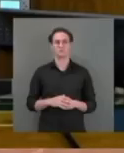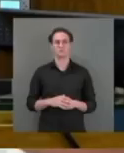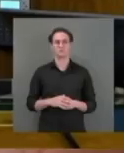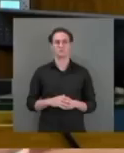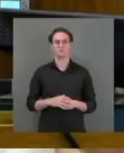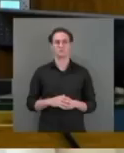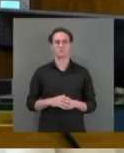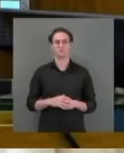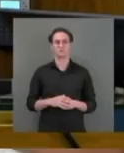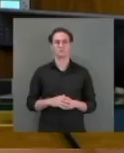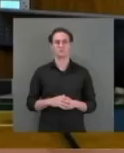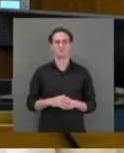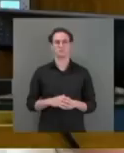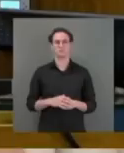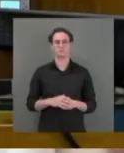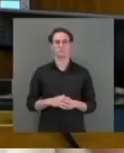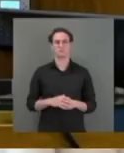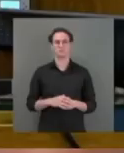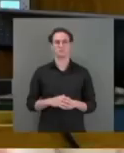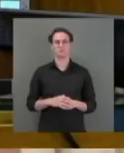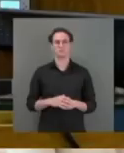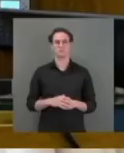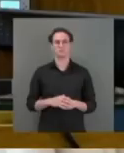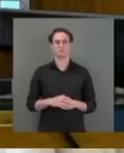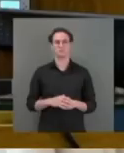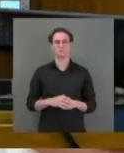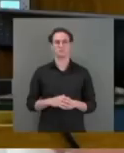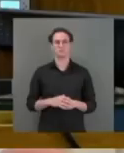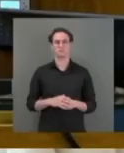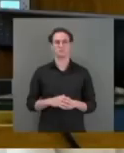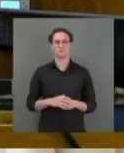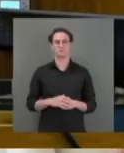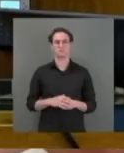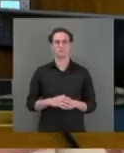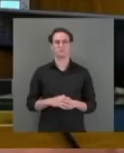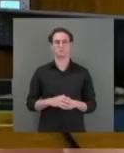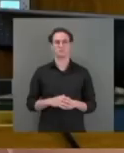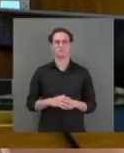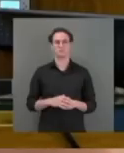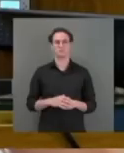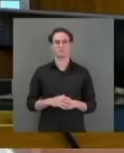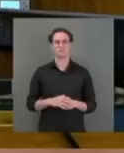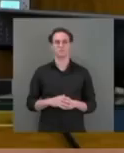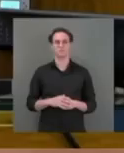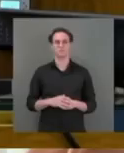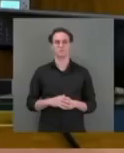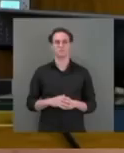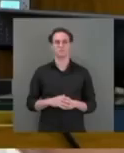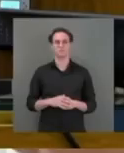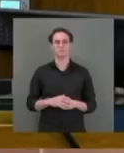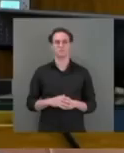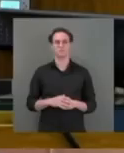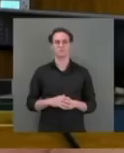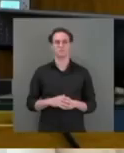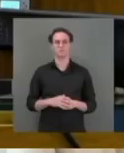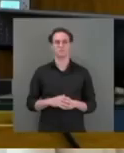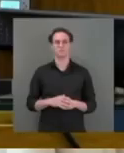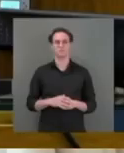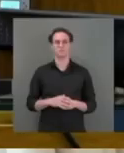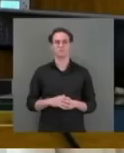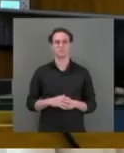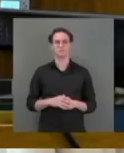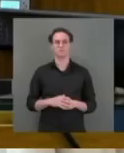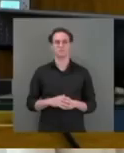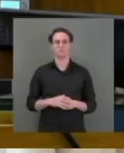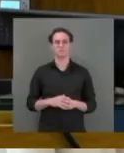15. Ou 15 e 15, porque não são contra. Entre os 15, você terá pessoas de direita, pessoas de esquerda.